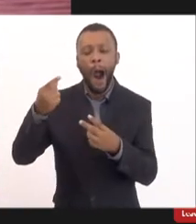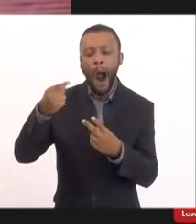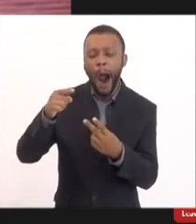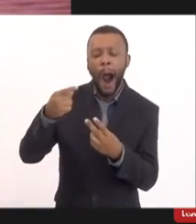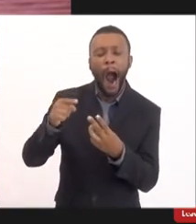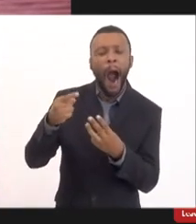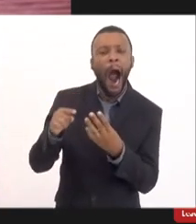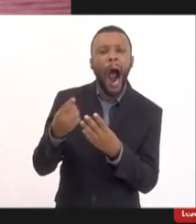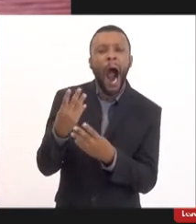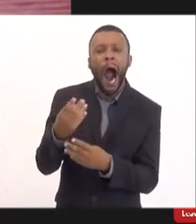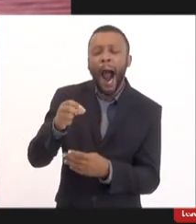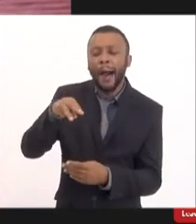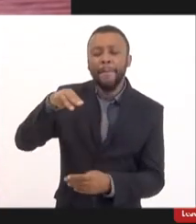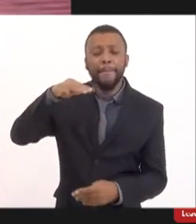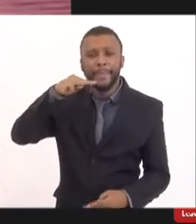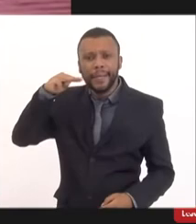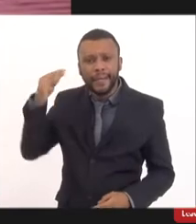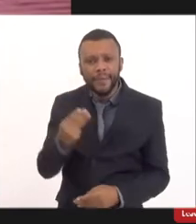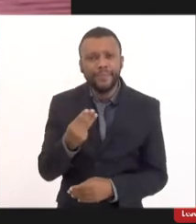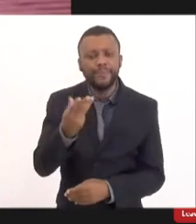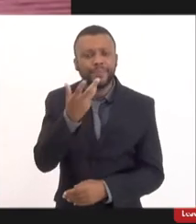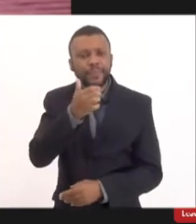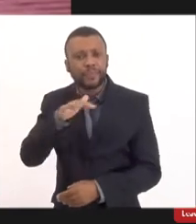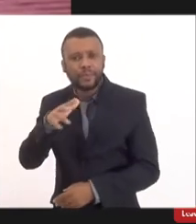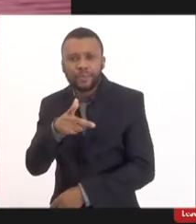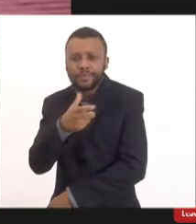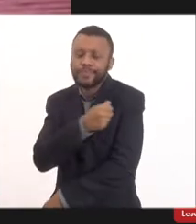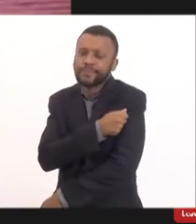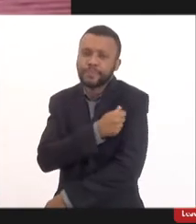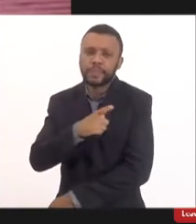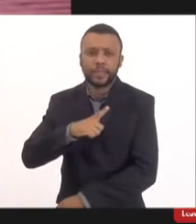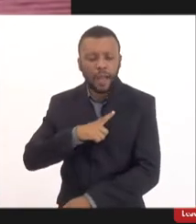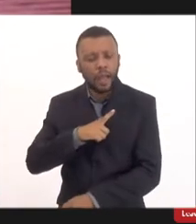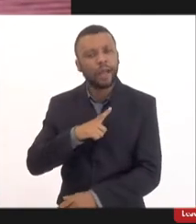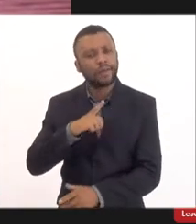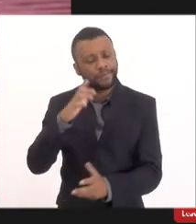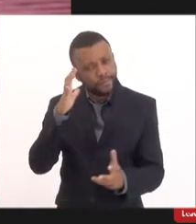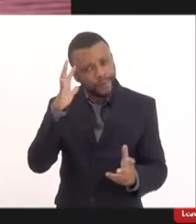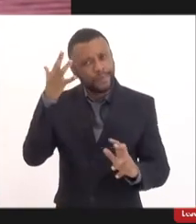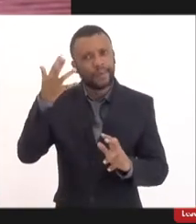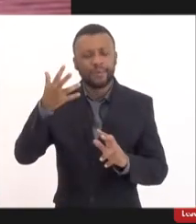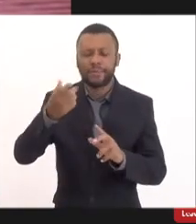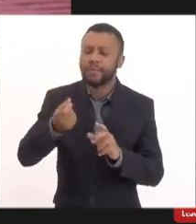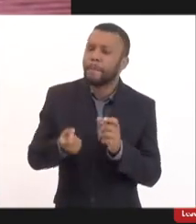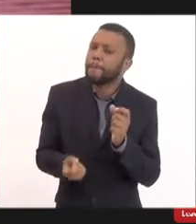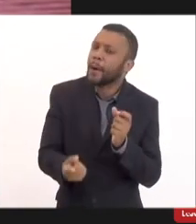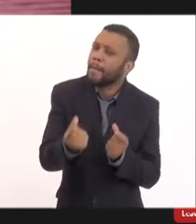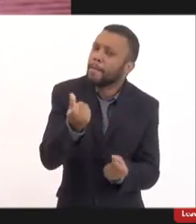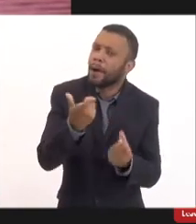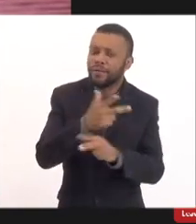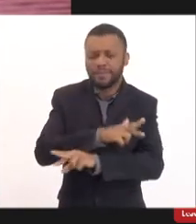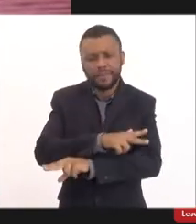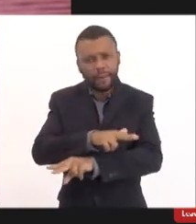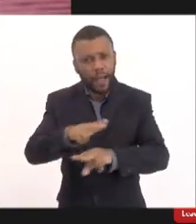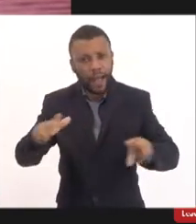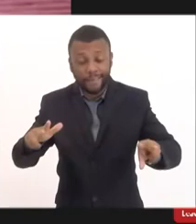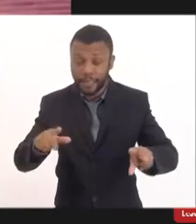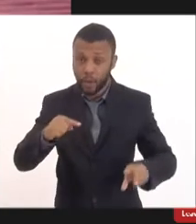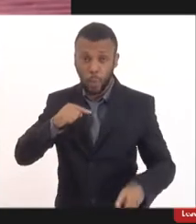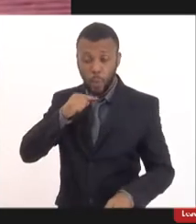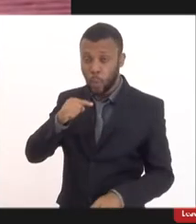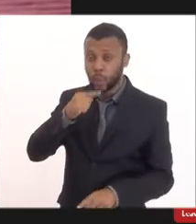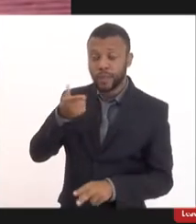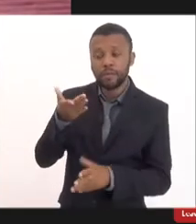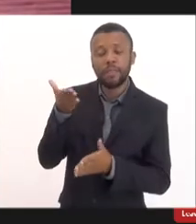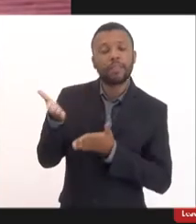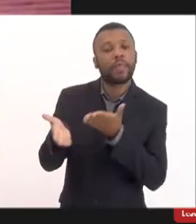milhões de crianças a uma vacina que sabidamente tem eventos adversos e alguns eventos adversos que eu não consigo tratar de